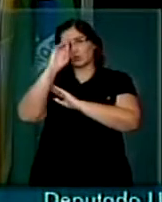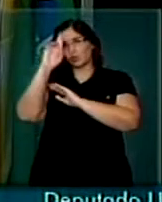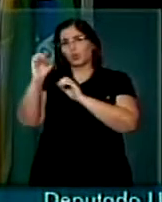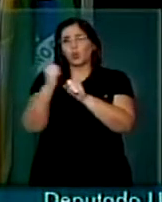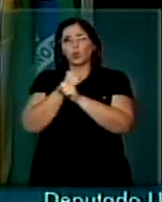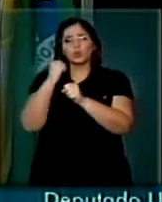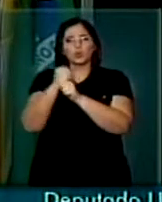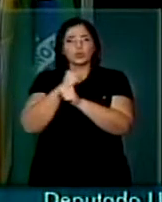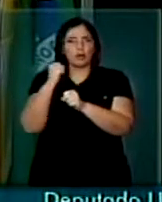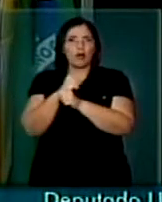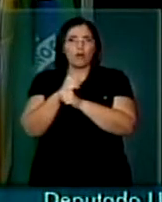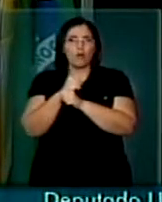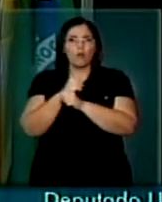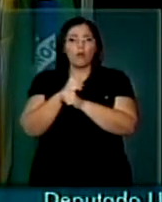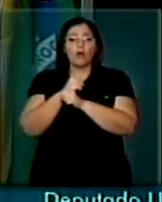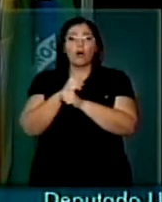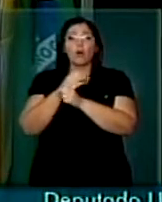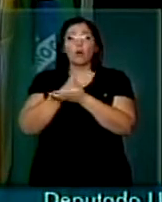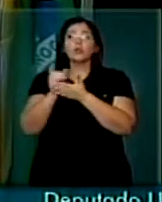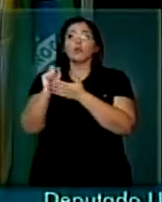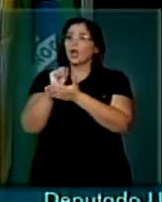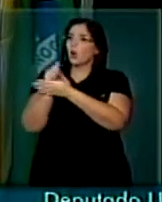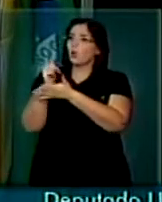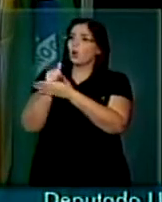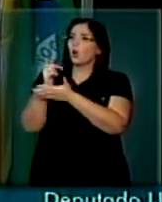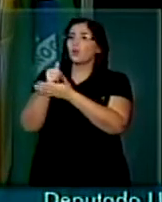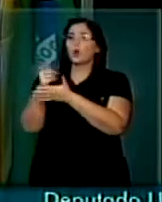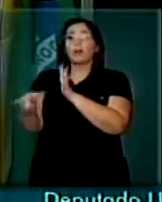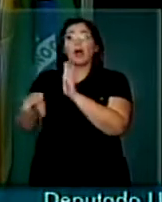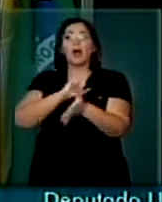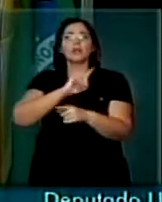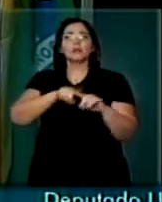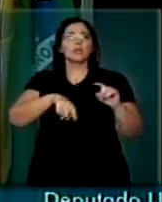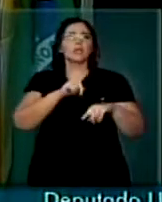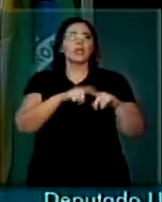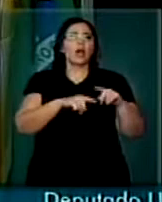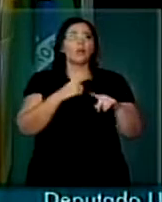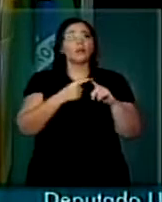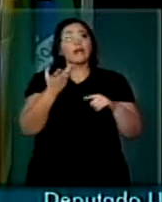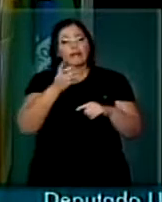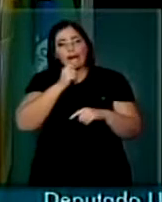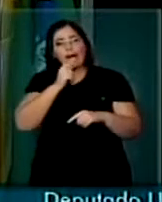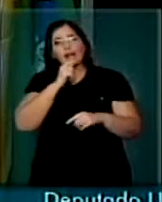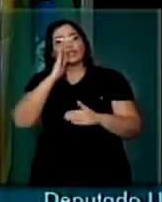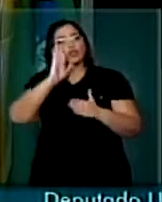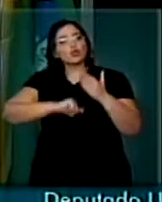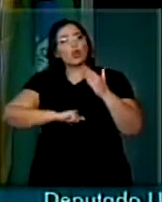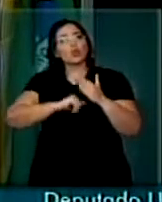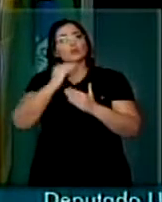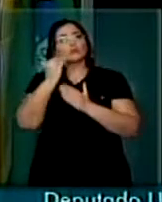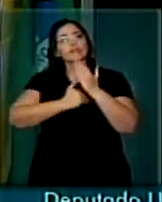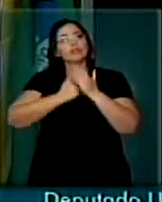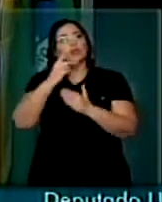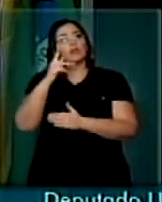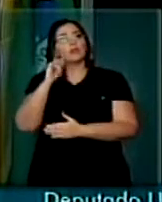civil começaram a antecipar suas compras de produtos a fim de se beneficiarem do desconto do IPI,